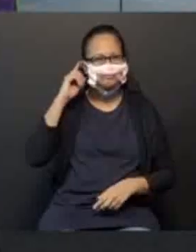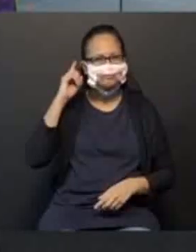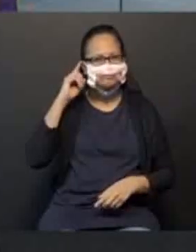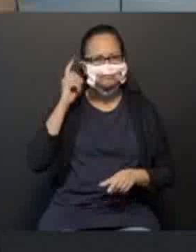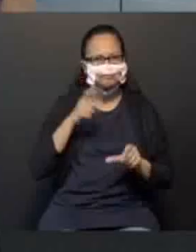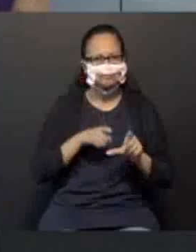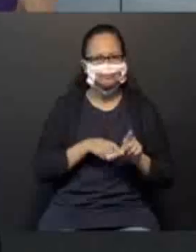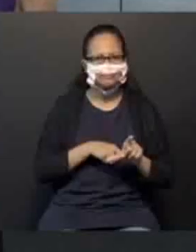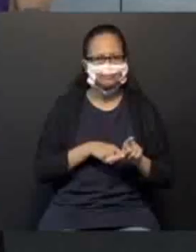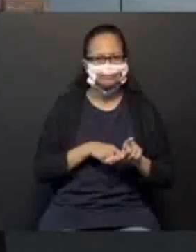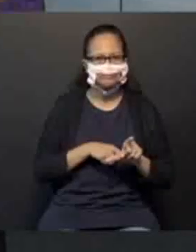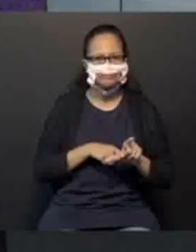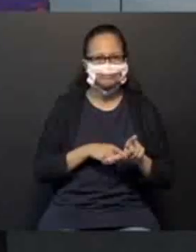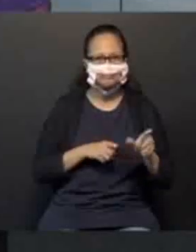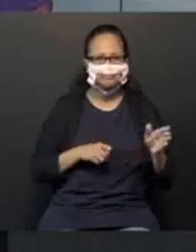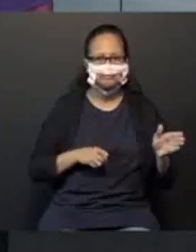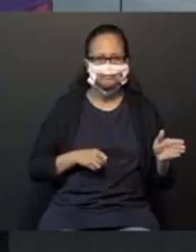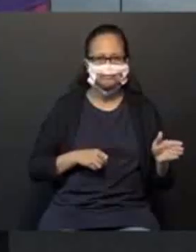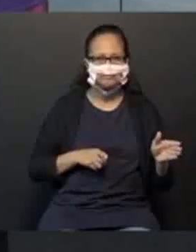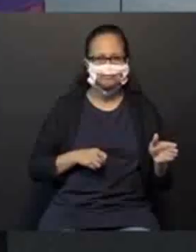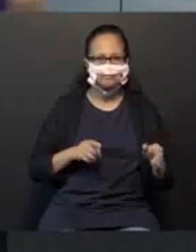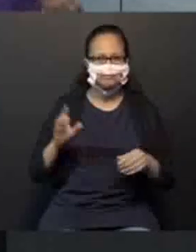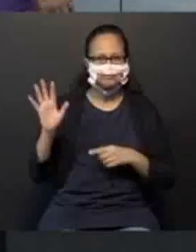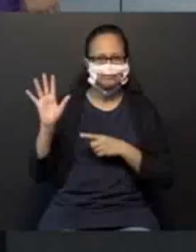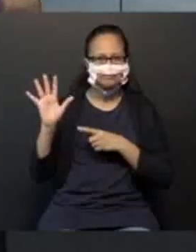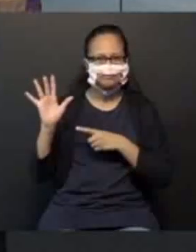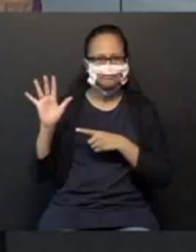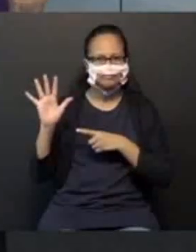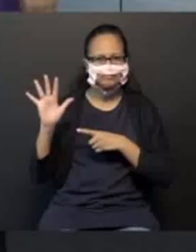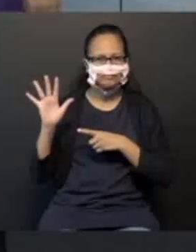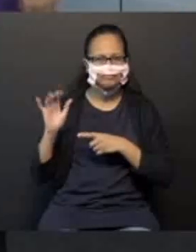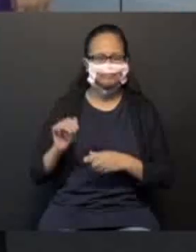Pé esquerdo. Mão direita.